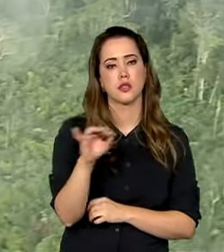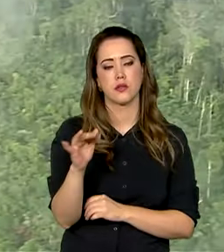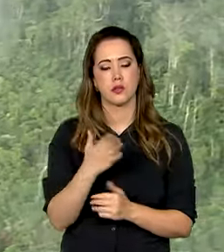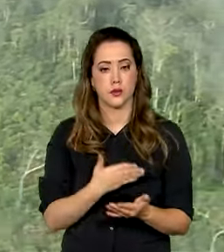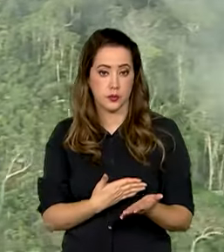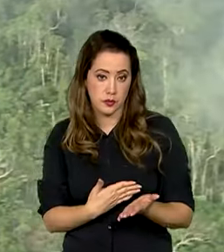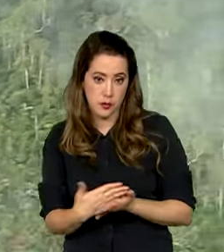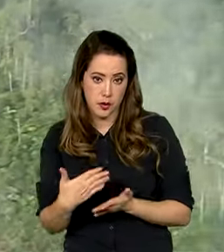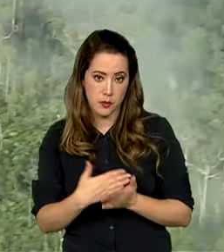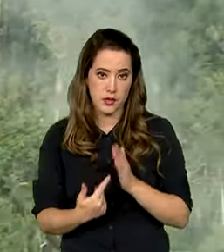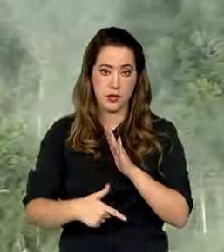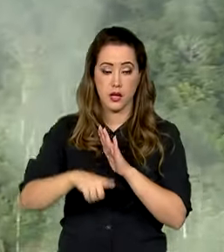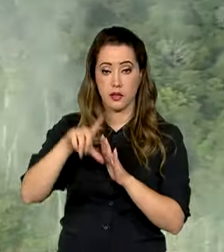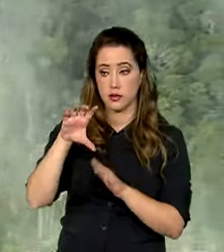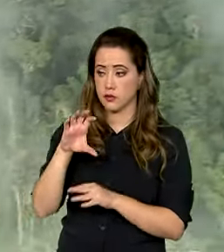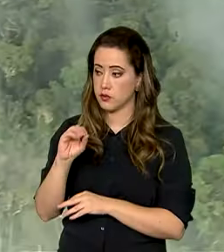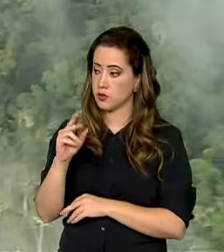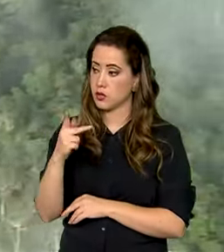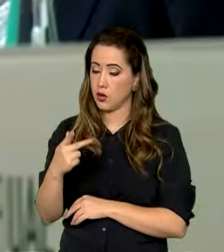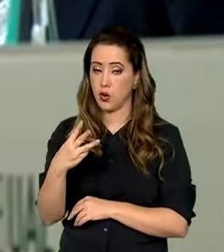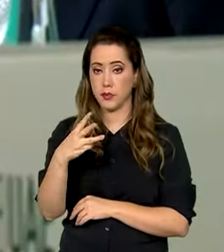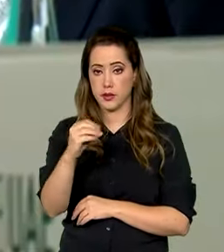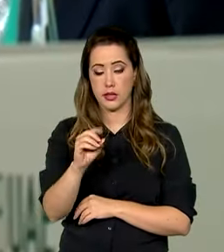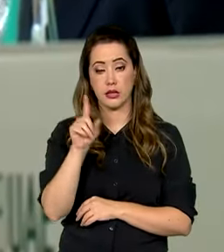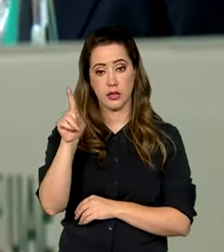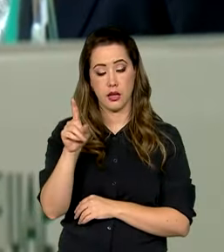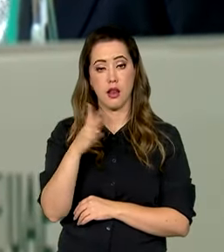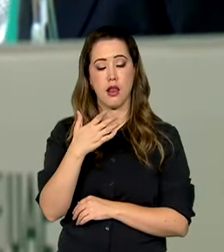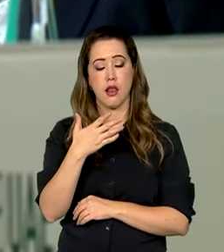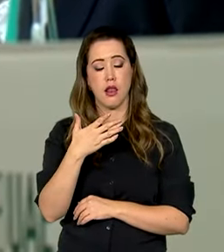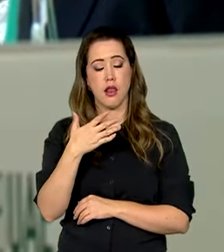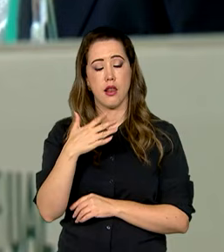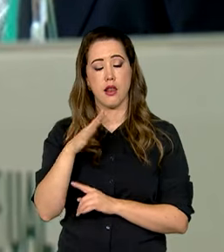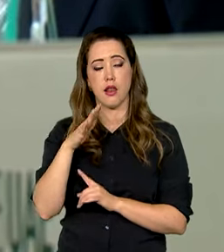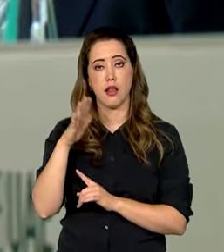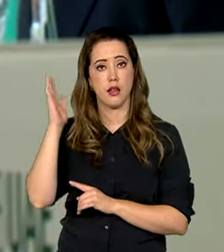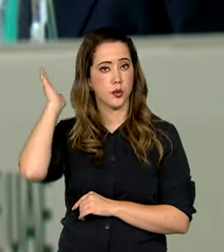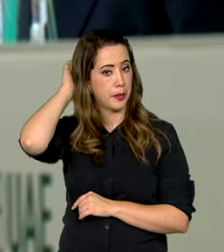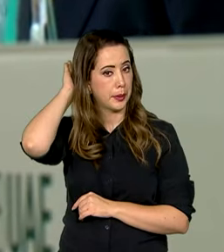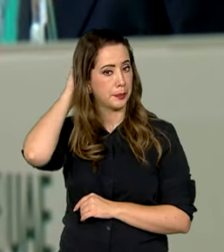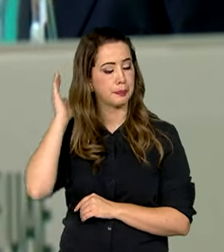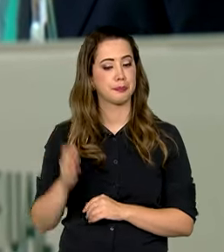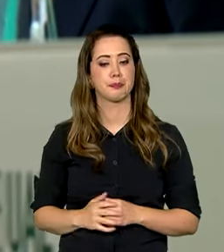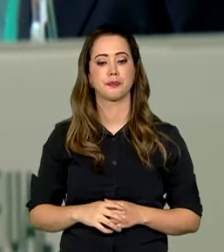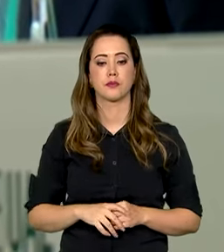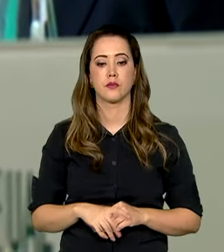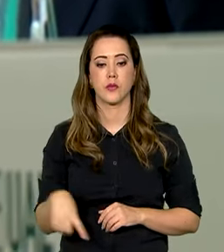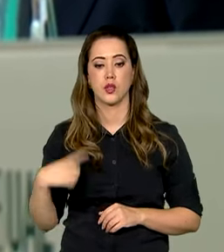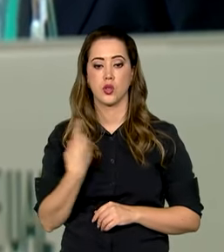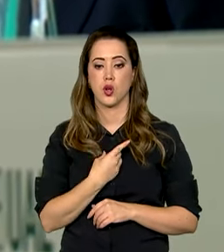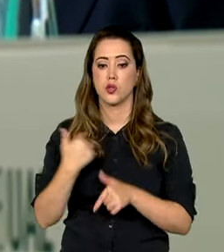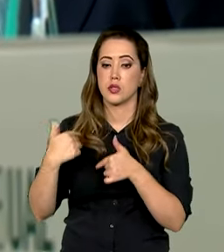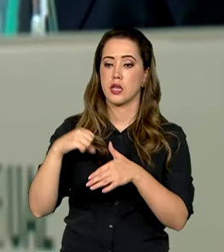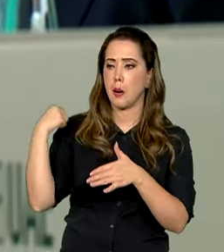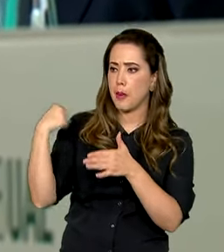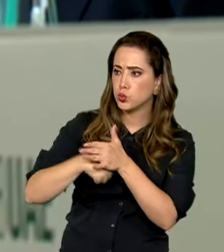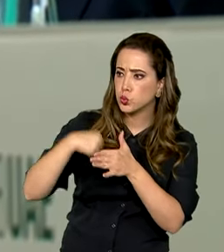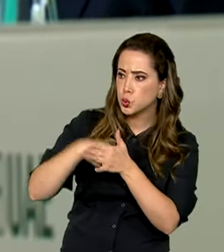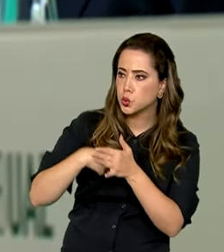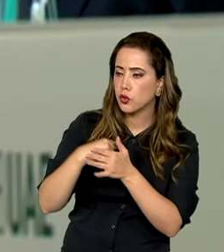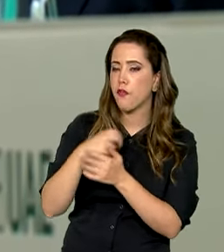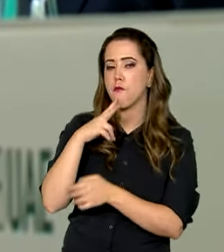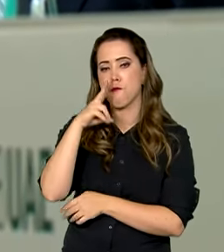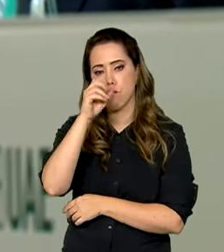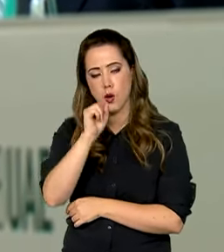implementadas antes da COP30, em Belém. Temos uma ação muito forte envolvendo a